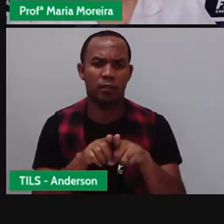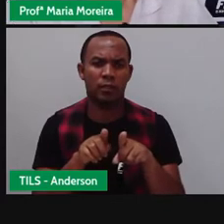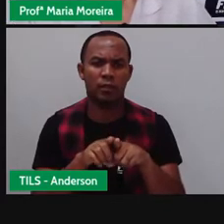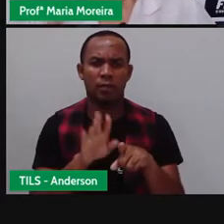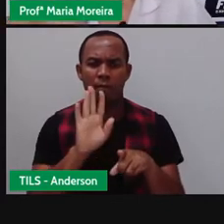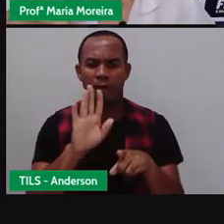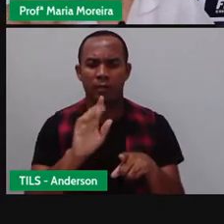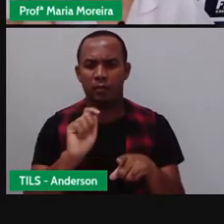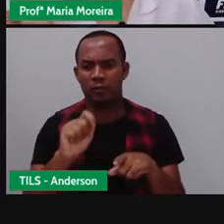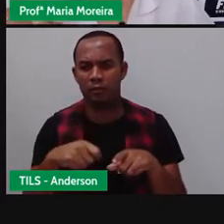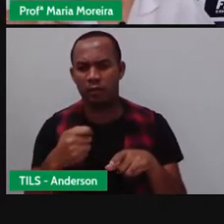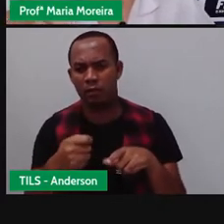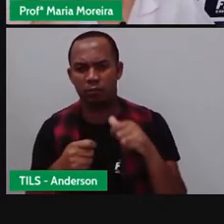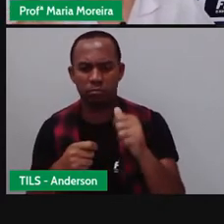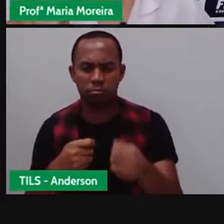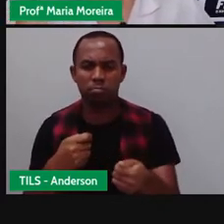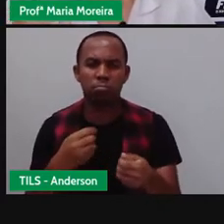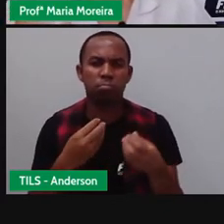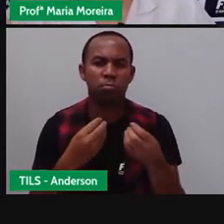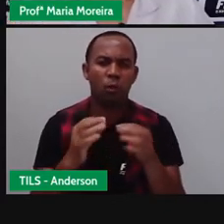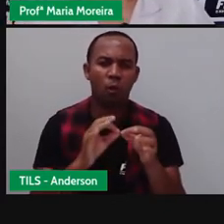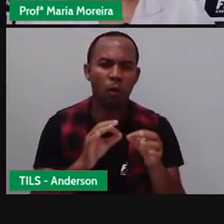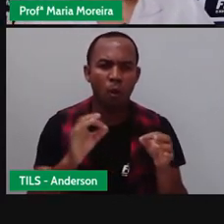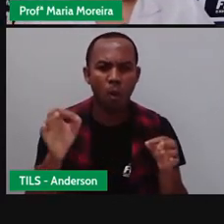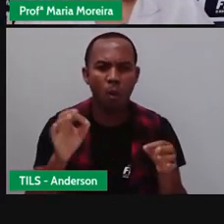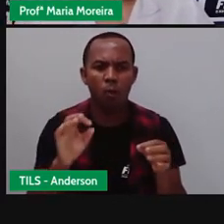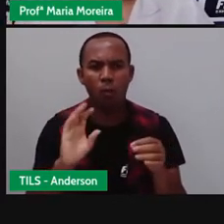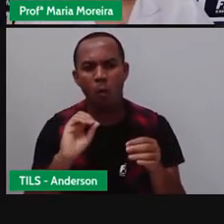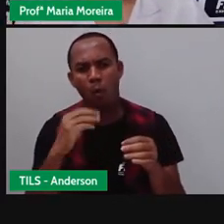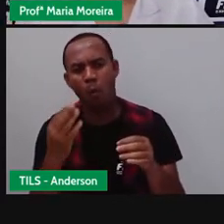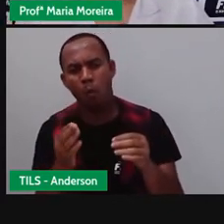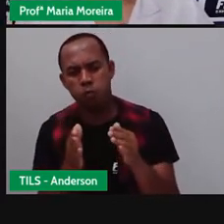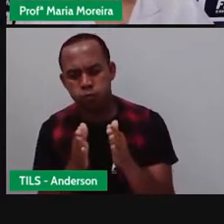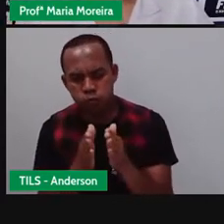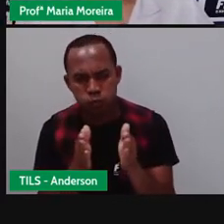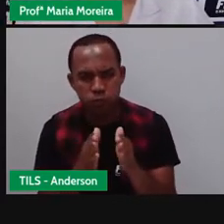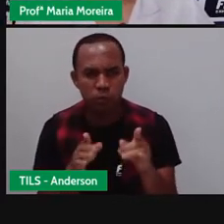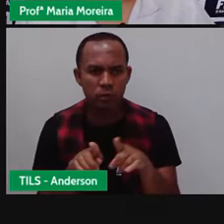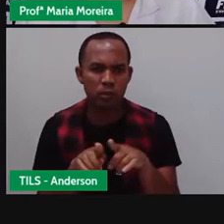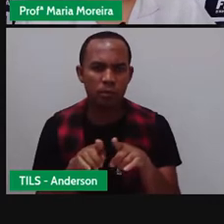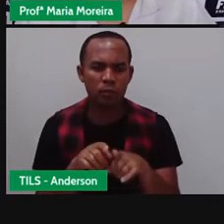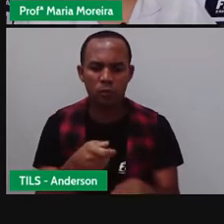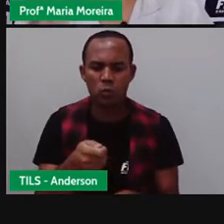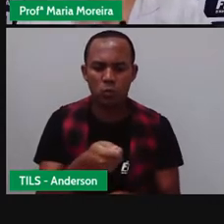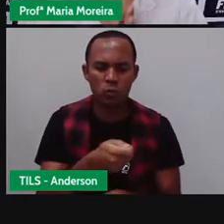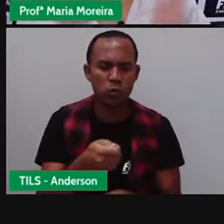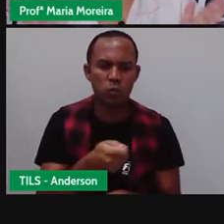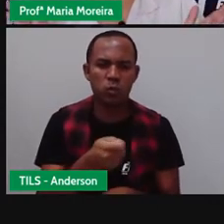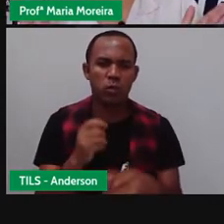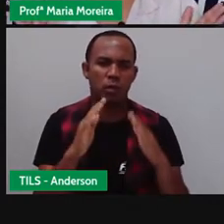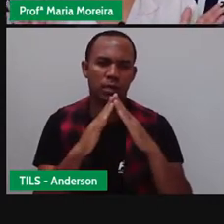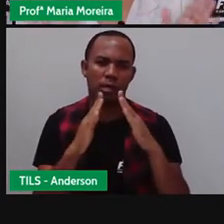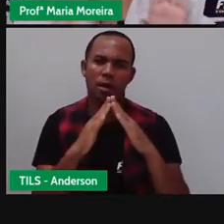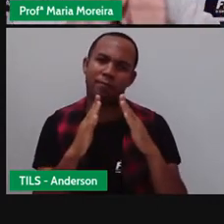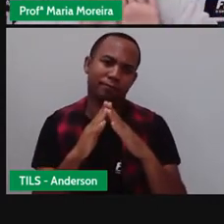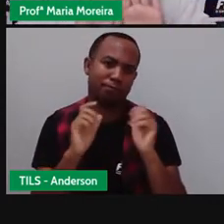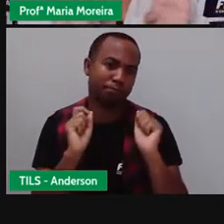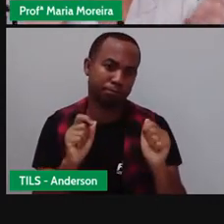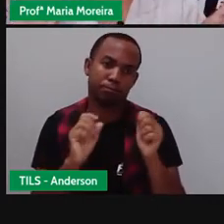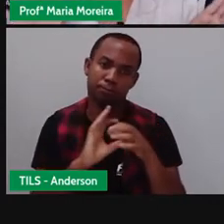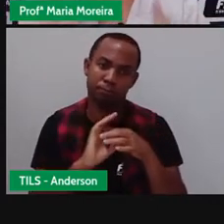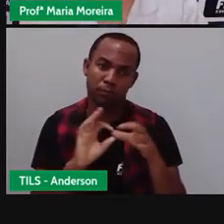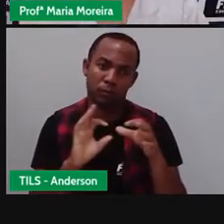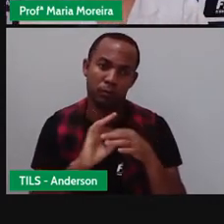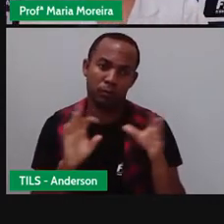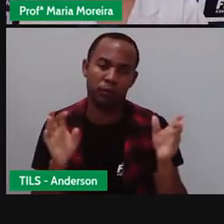símbolos, né? Entre curto e longo. Tipo com a lanterna, se você tiver uma lanterna em casa. Ou tampando, né? Ou